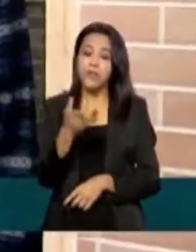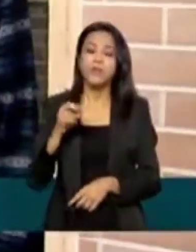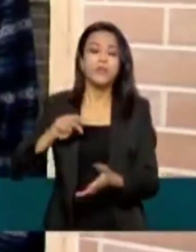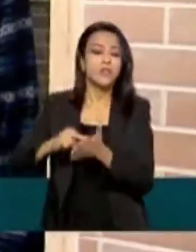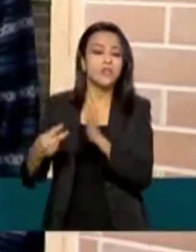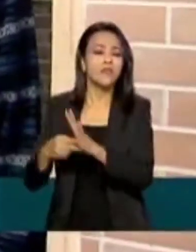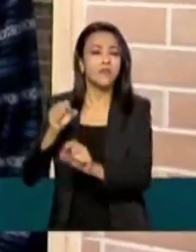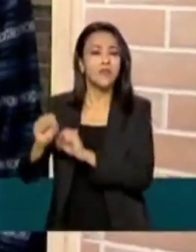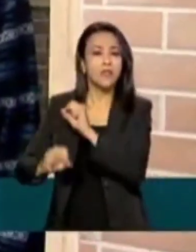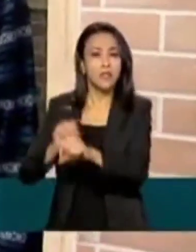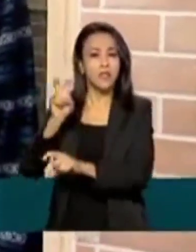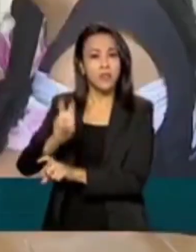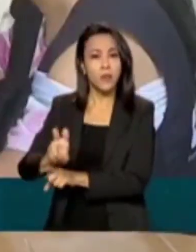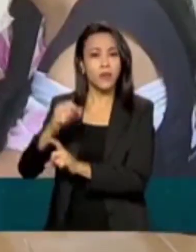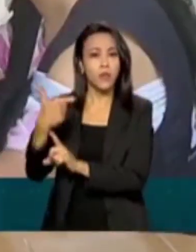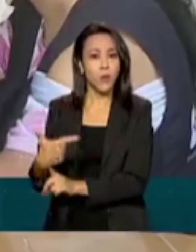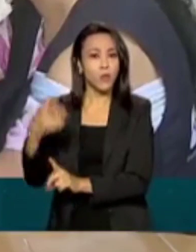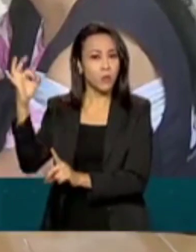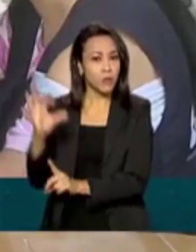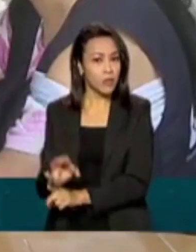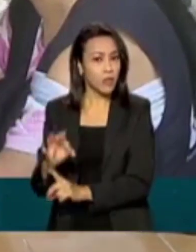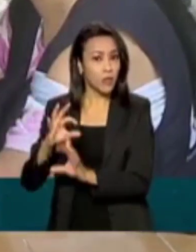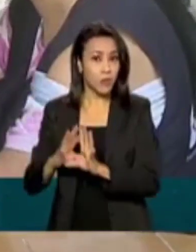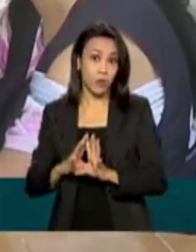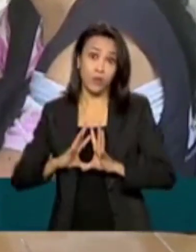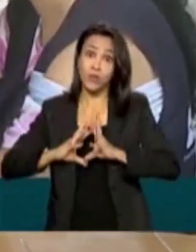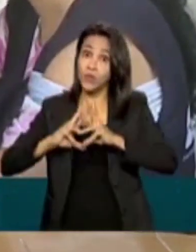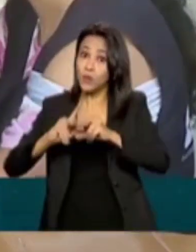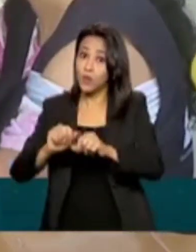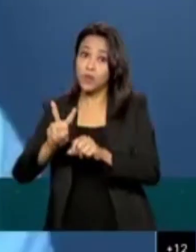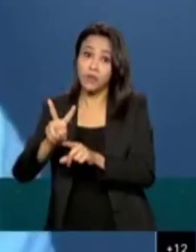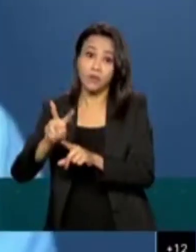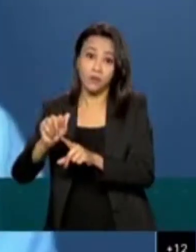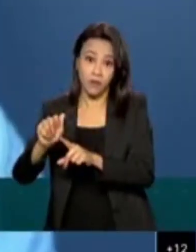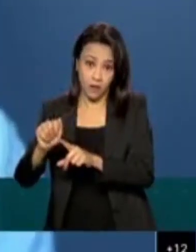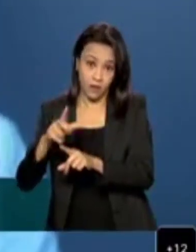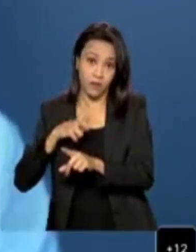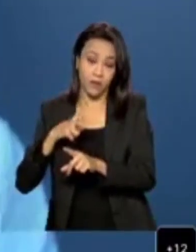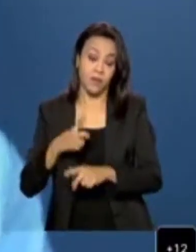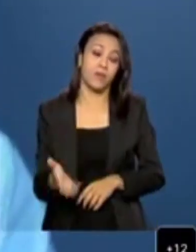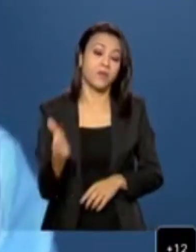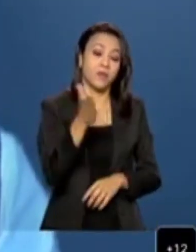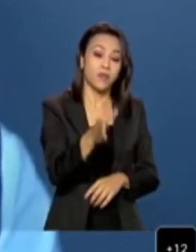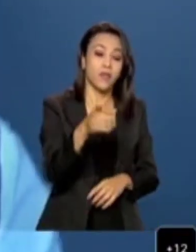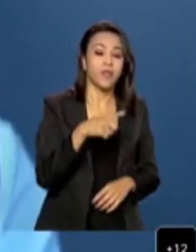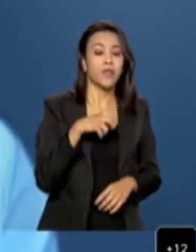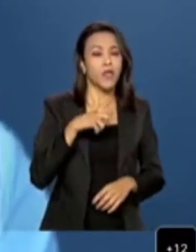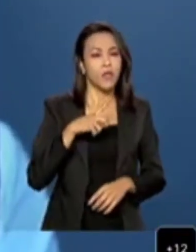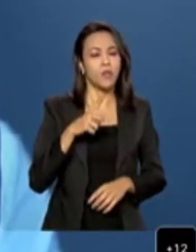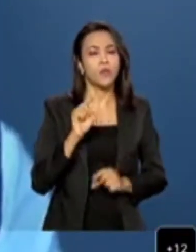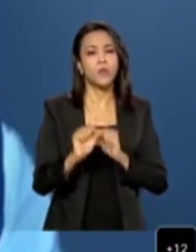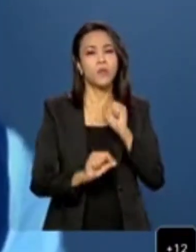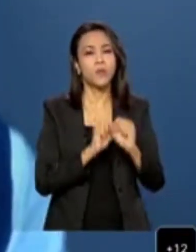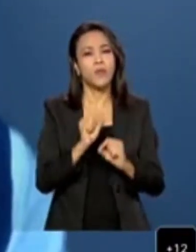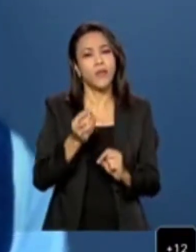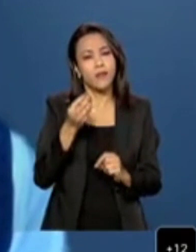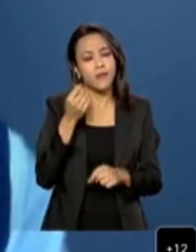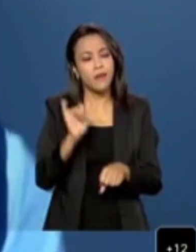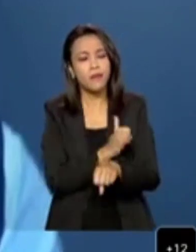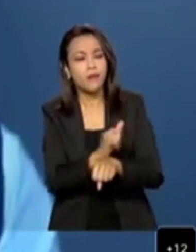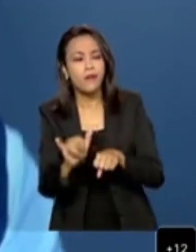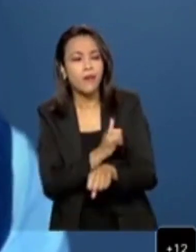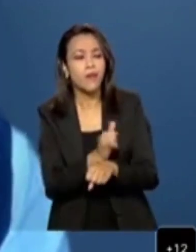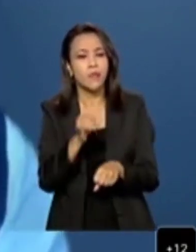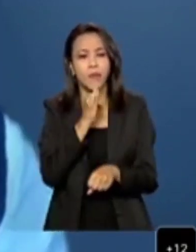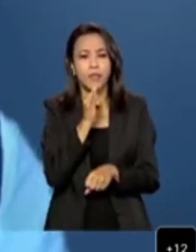de 52% do total de vagas disponíveis. Estamos implementando várias frentes, entre elas a busca